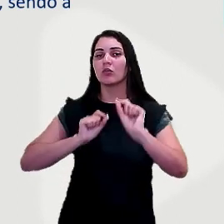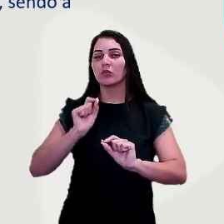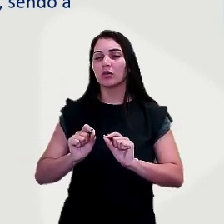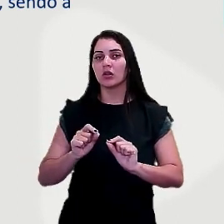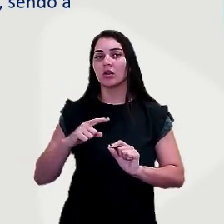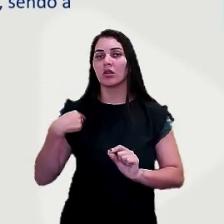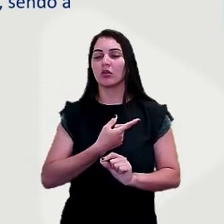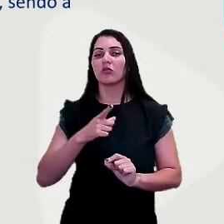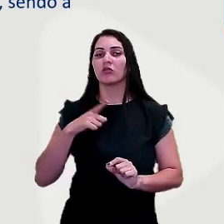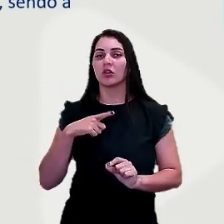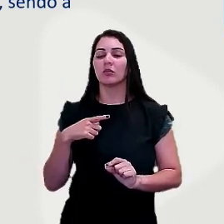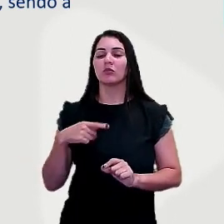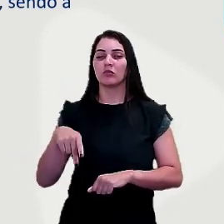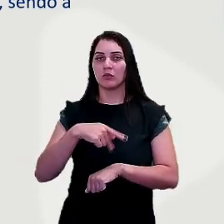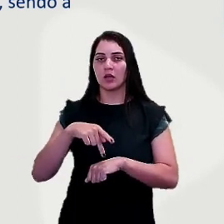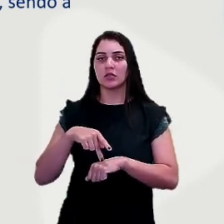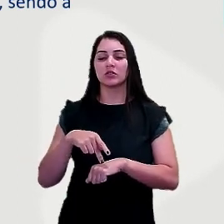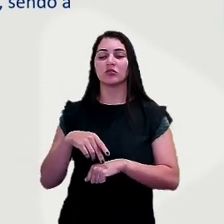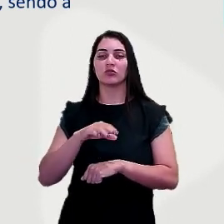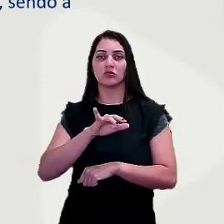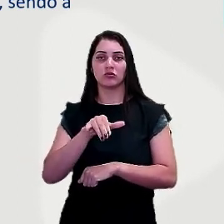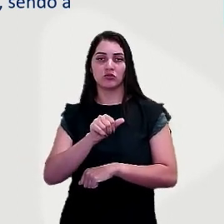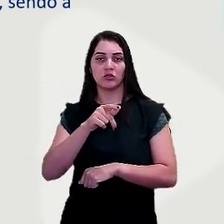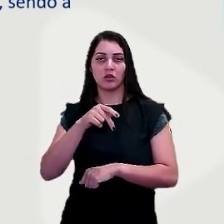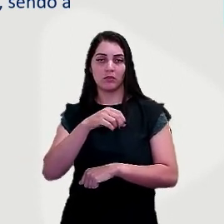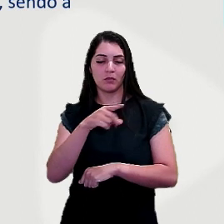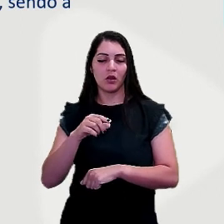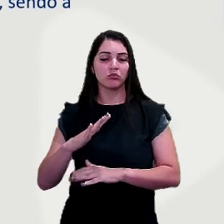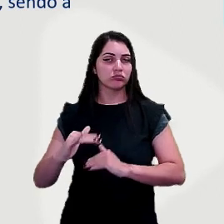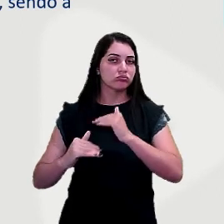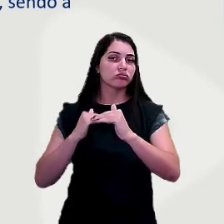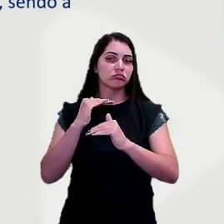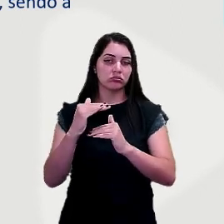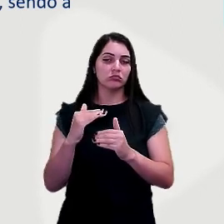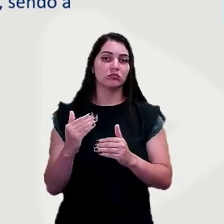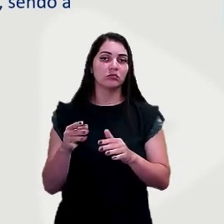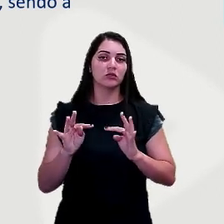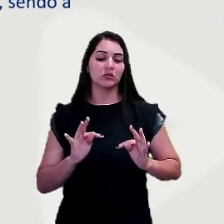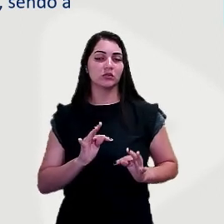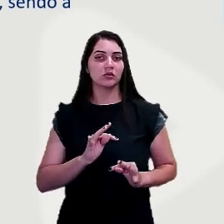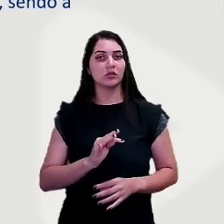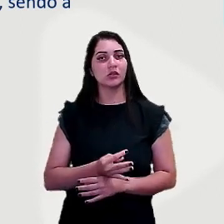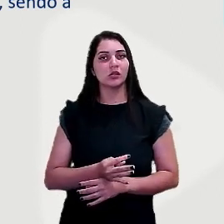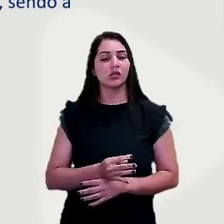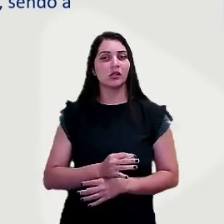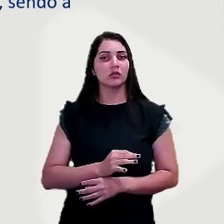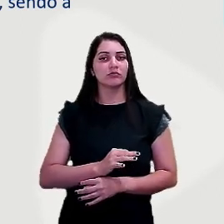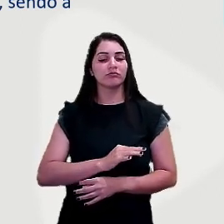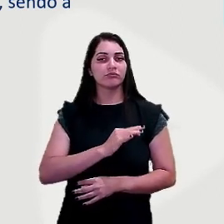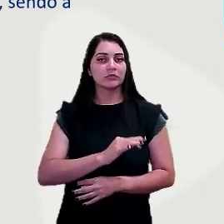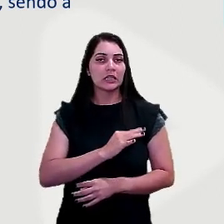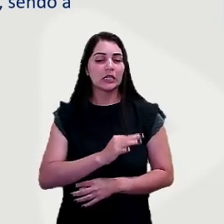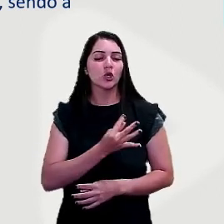nós temos países como Japão, que são desenvolvidos e que são, tem uma, a tecnologia, economia é